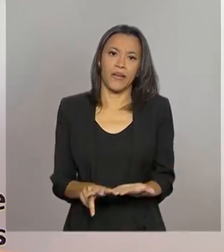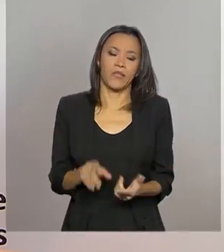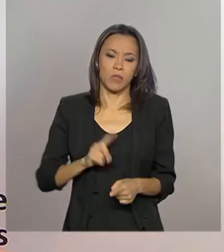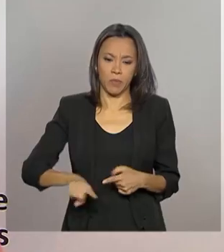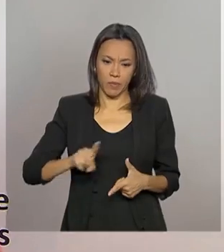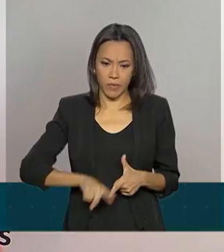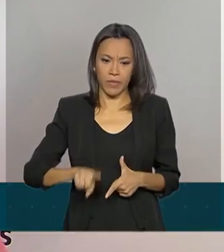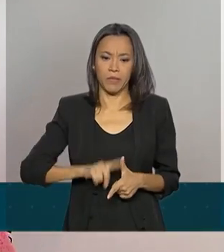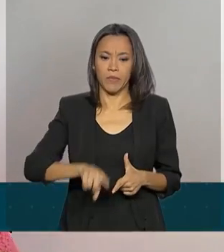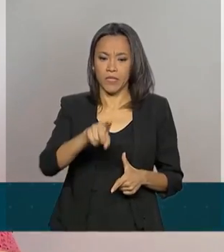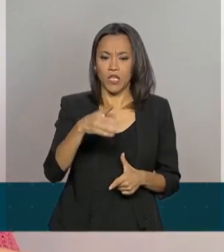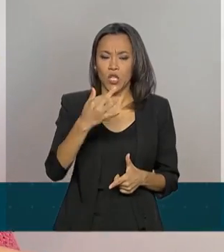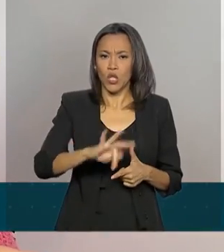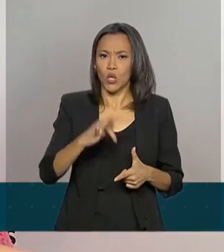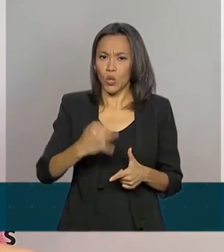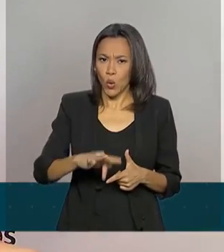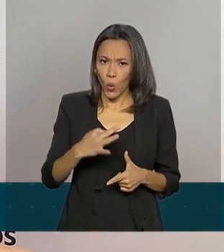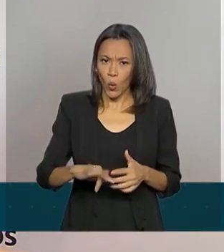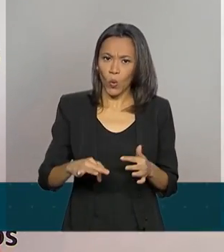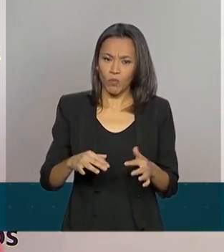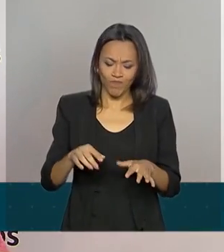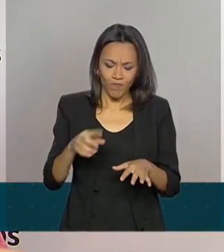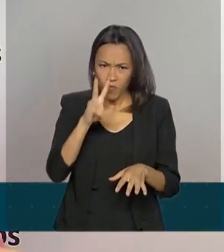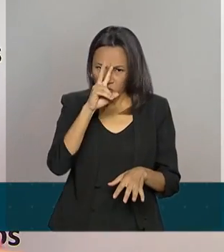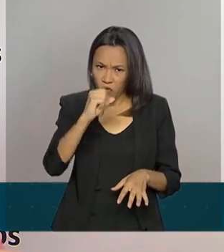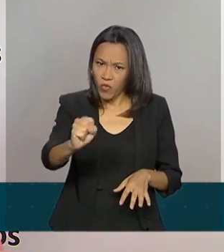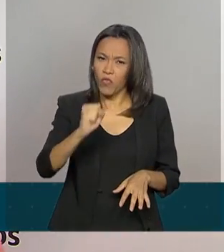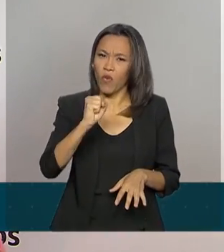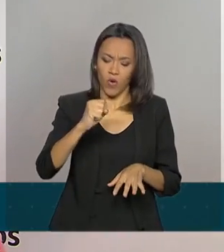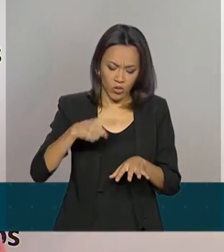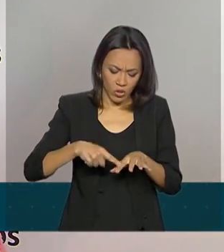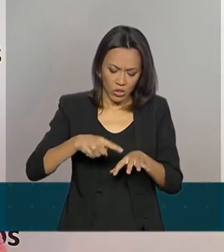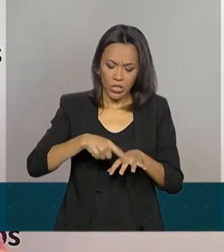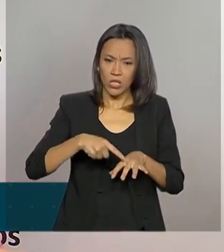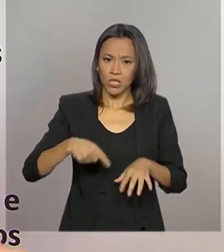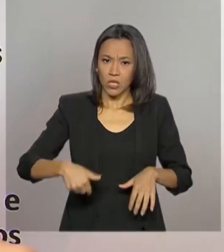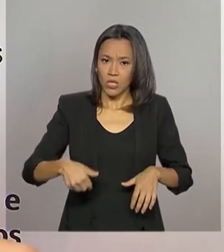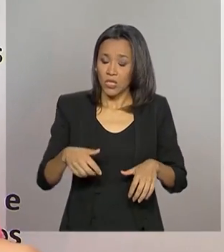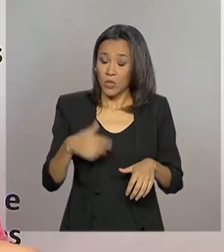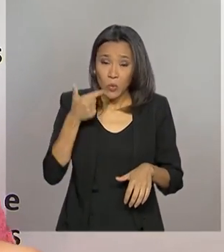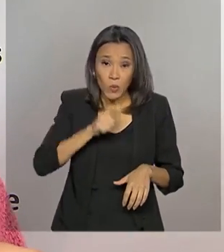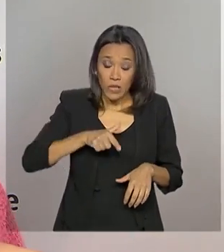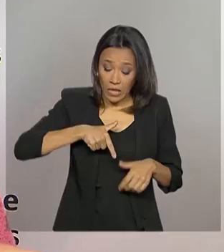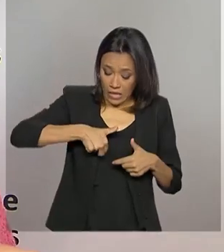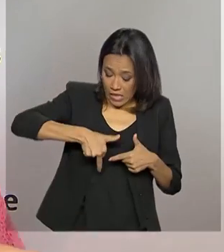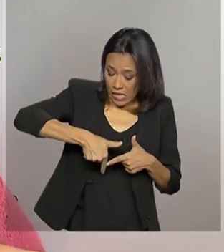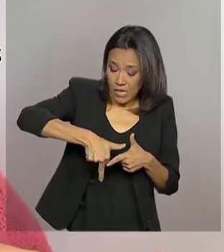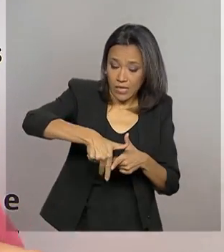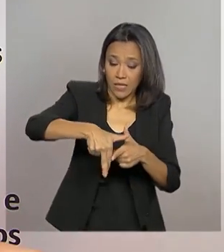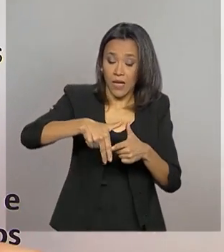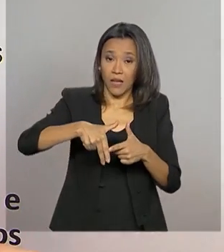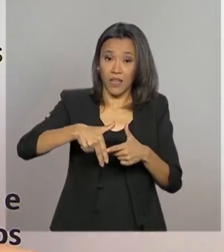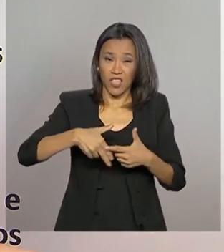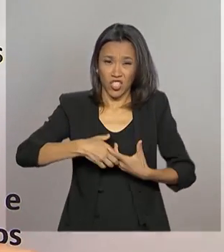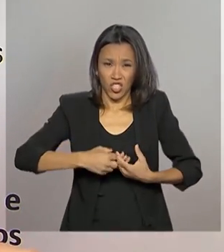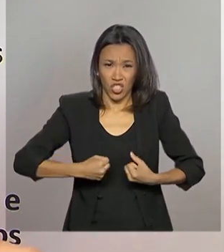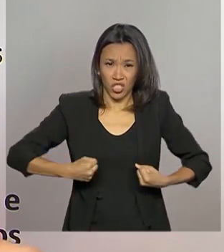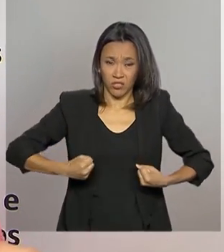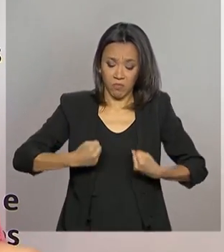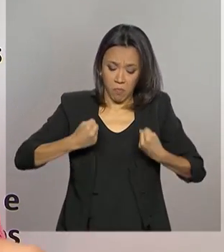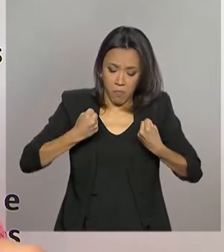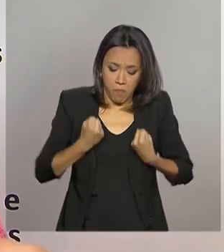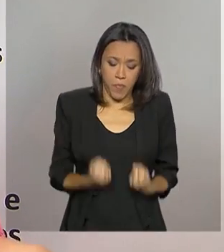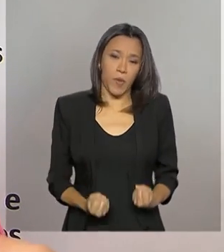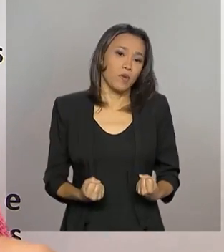Dores muito fortes no joelho e aí eu não consigo andar. Muito inchaço, né, porque o peso faz com que você